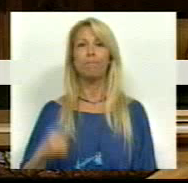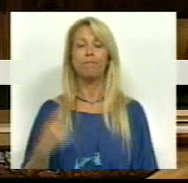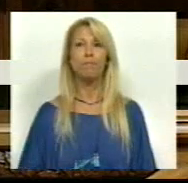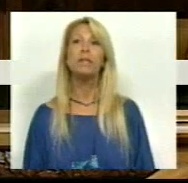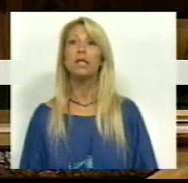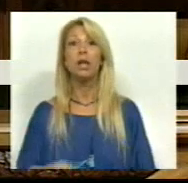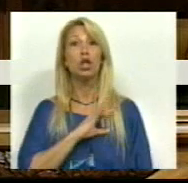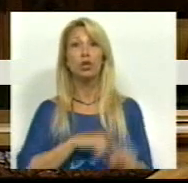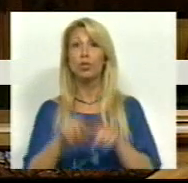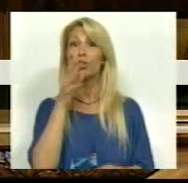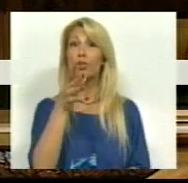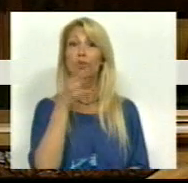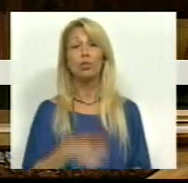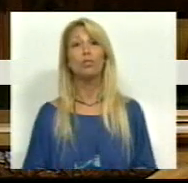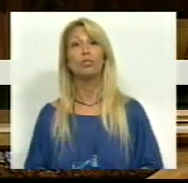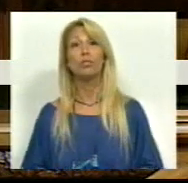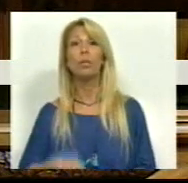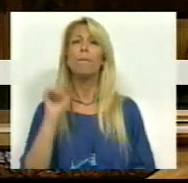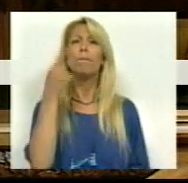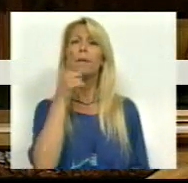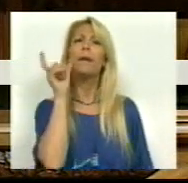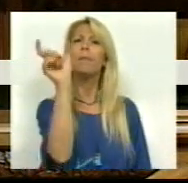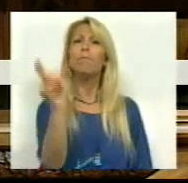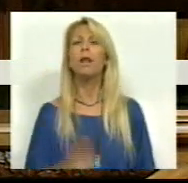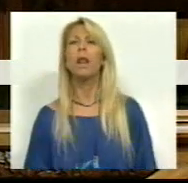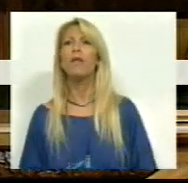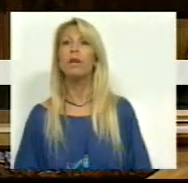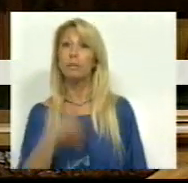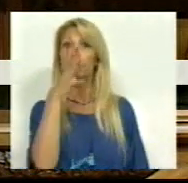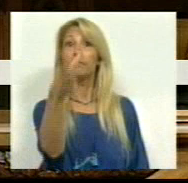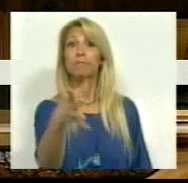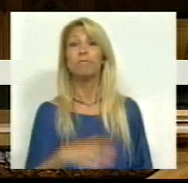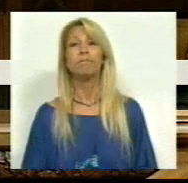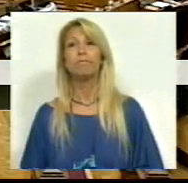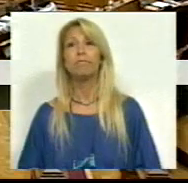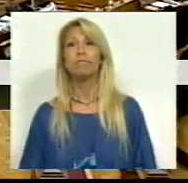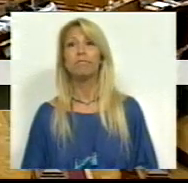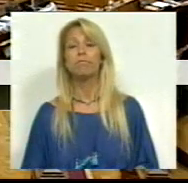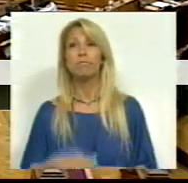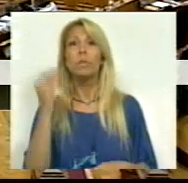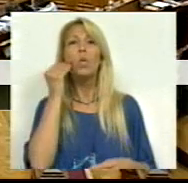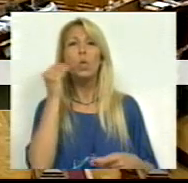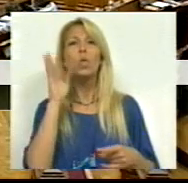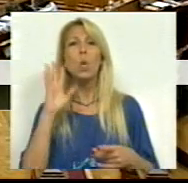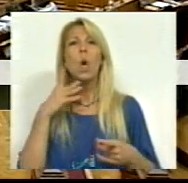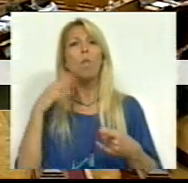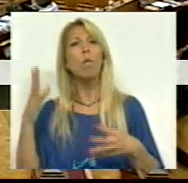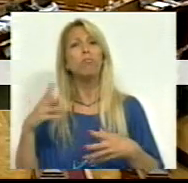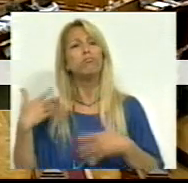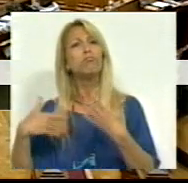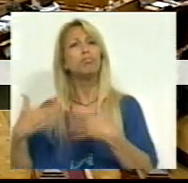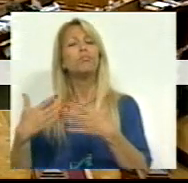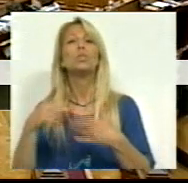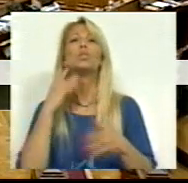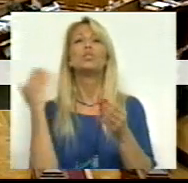Senhores Deputados, uma primeira palavra para referir com o desenvolvimento deste processo e